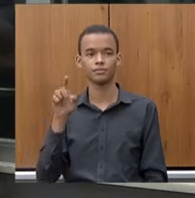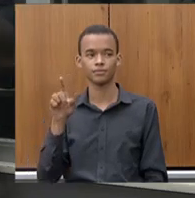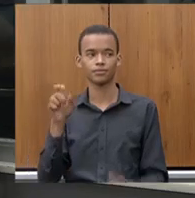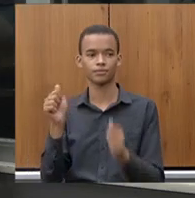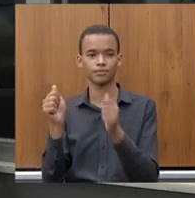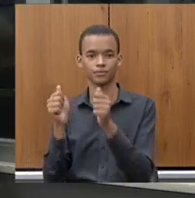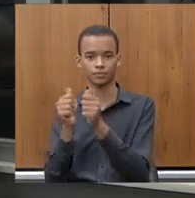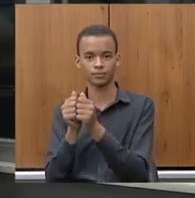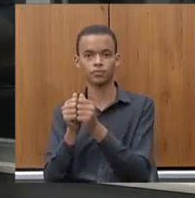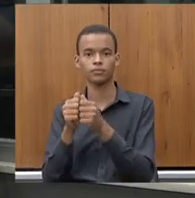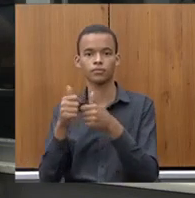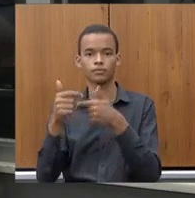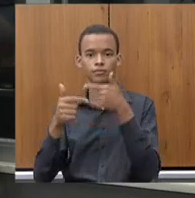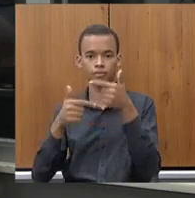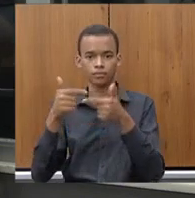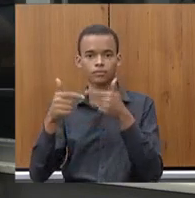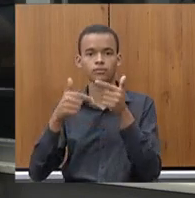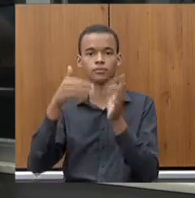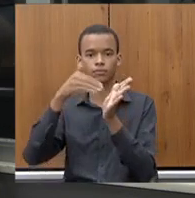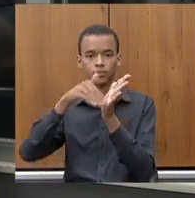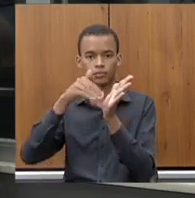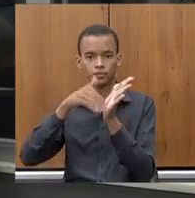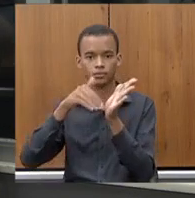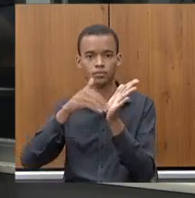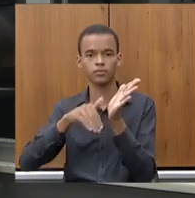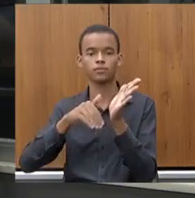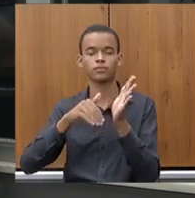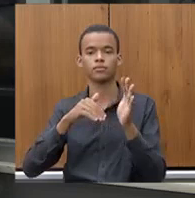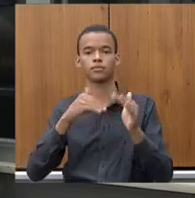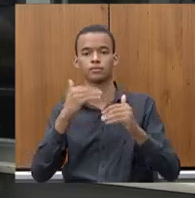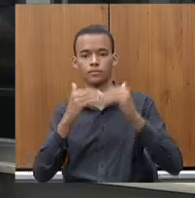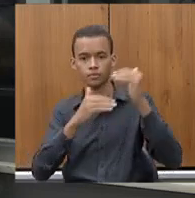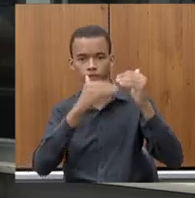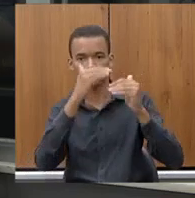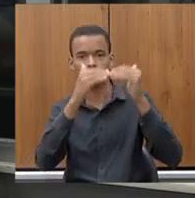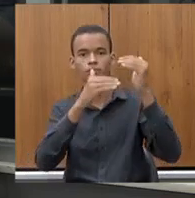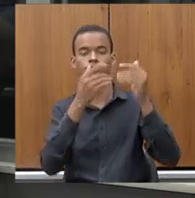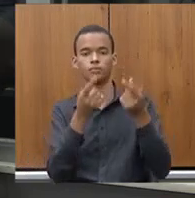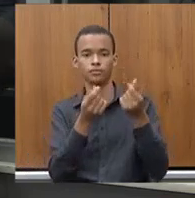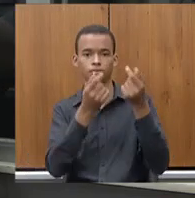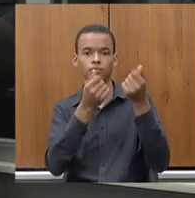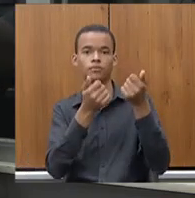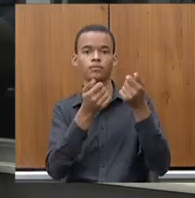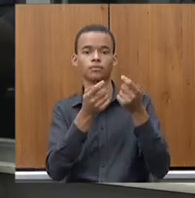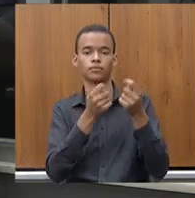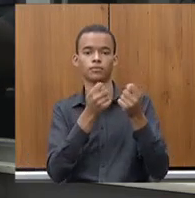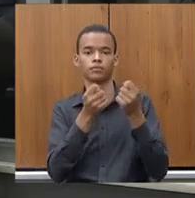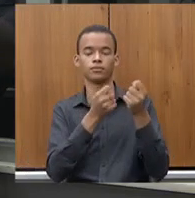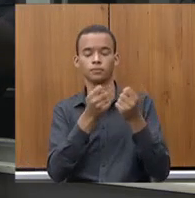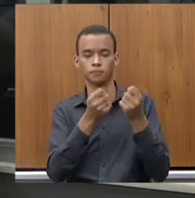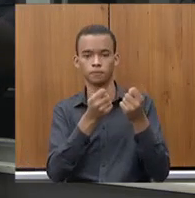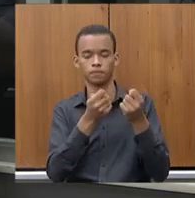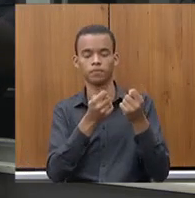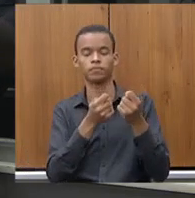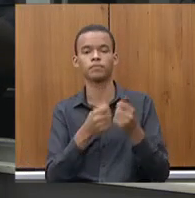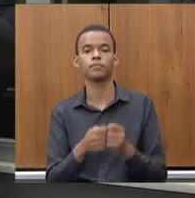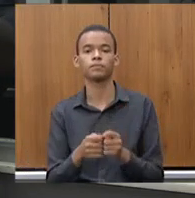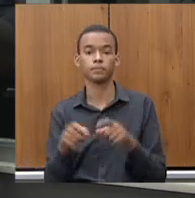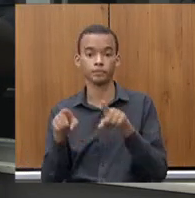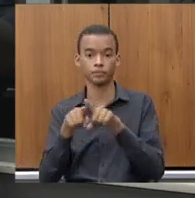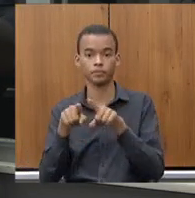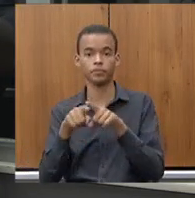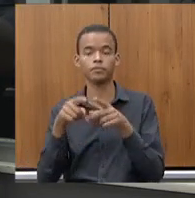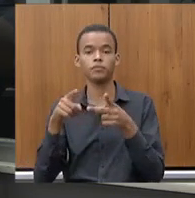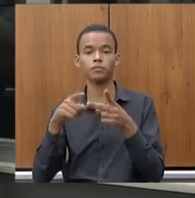Secretaria de Estado de Desenvolvimento Econômico o senhor Márcio Luiz Murta Canguçu ex